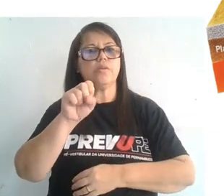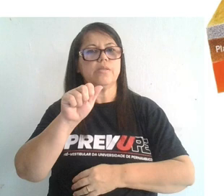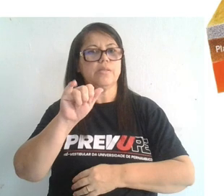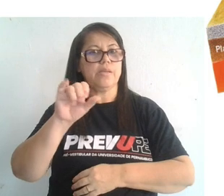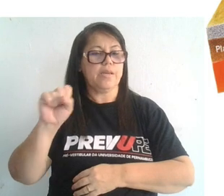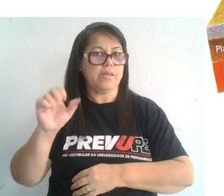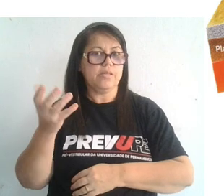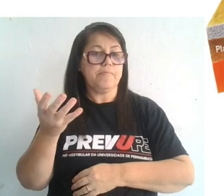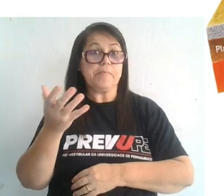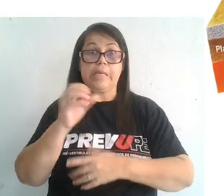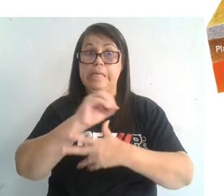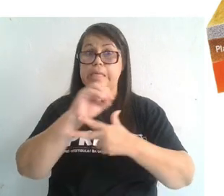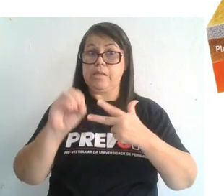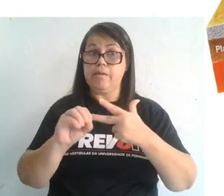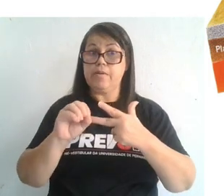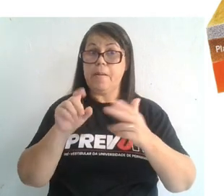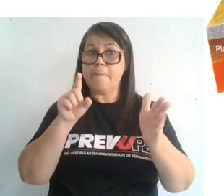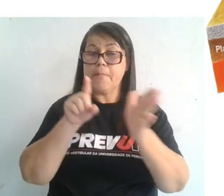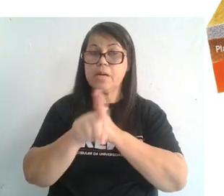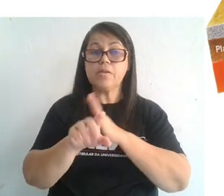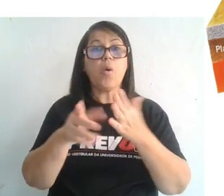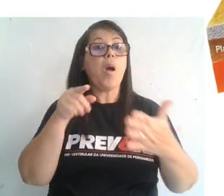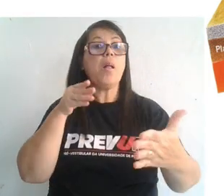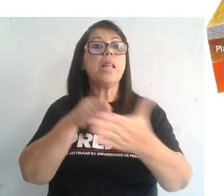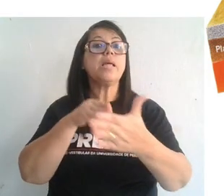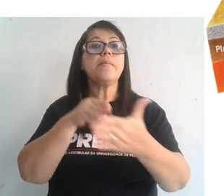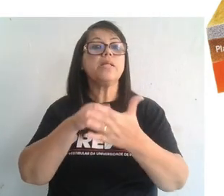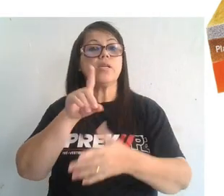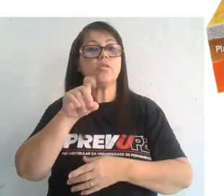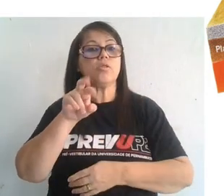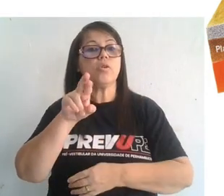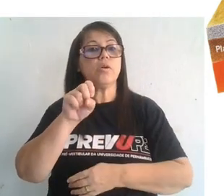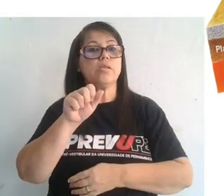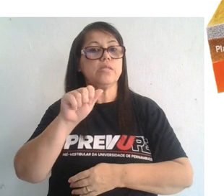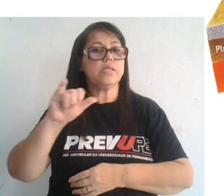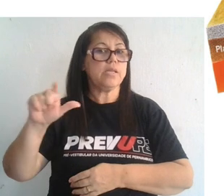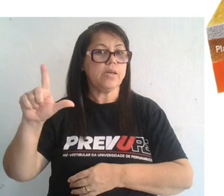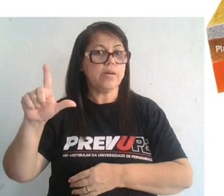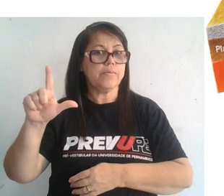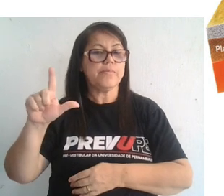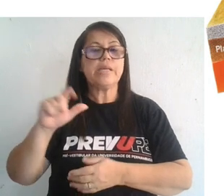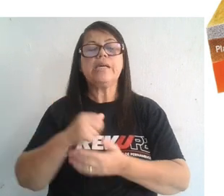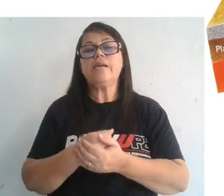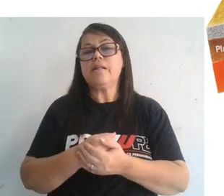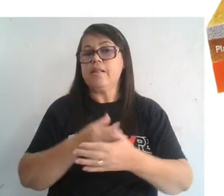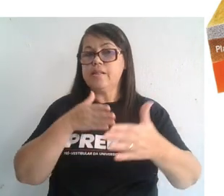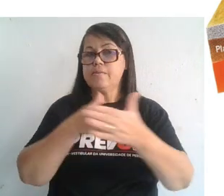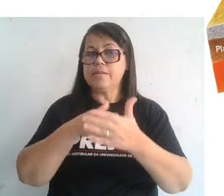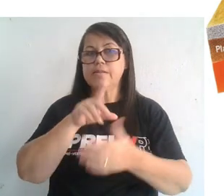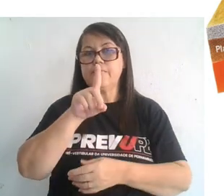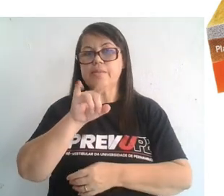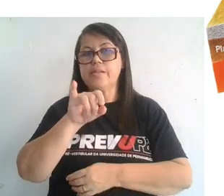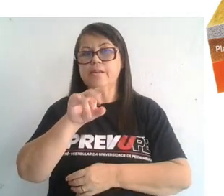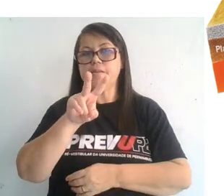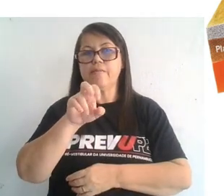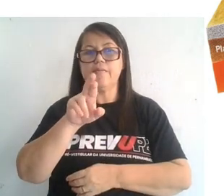que se não é nem perguntar que tipo de limite formam as dorsais, limite divergente. Aqui, no...